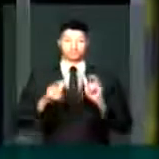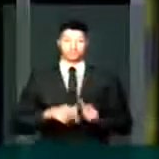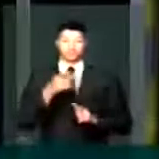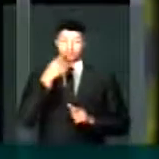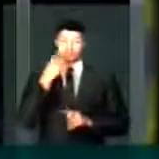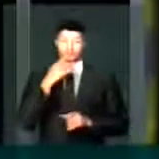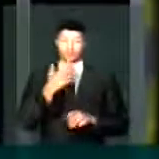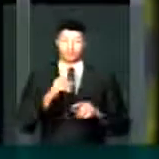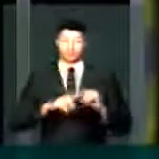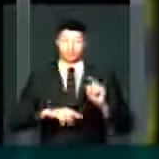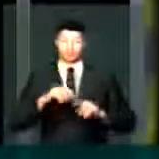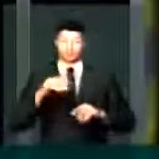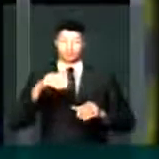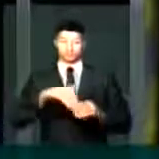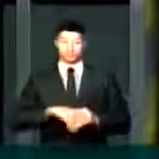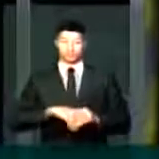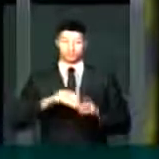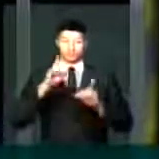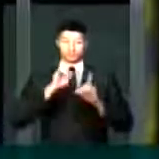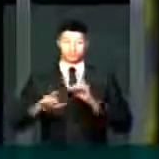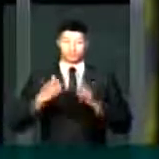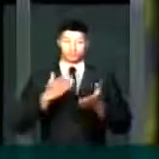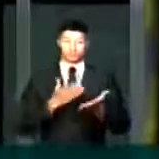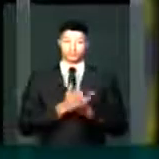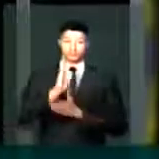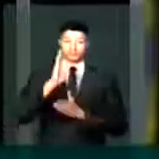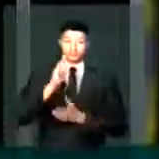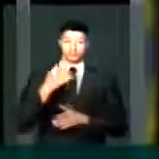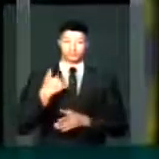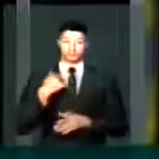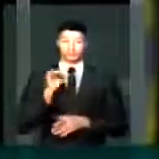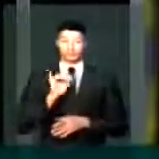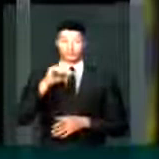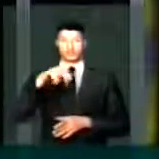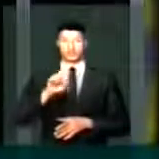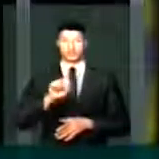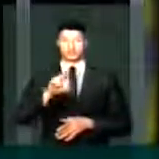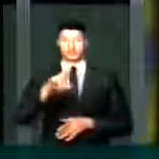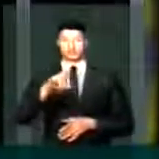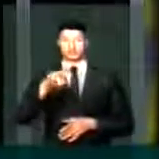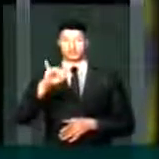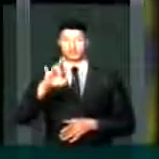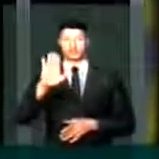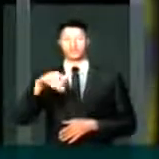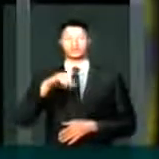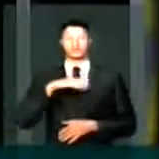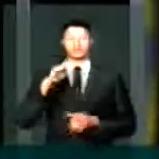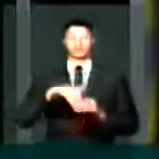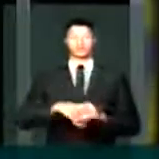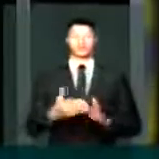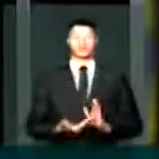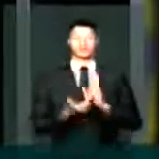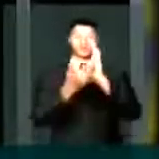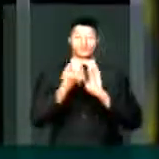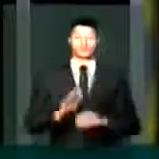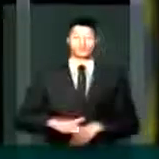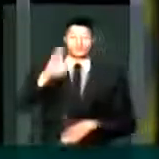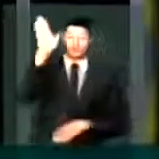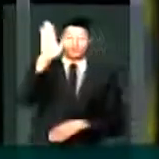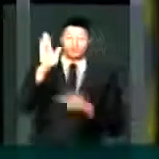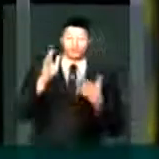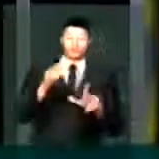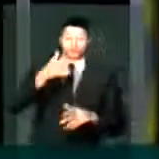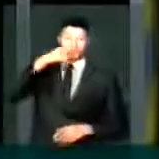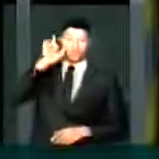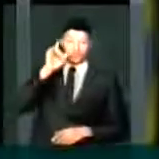coloca-se uma matéria para votar e se declara aprovado. Eu vou me insurgir. Quando houver votação no Congresso Nacional, eu vou levantar como